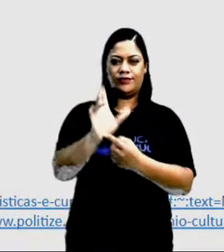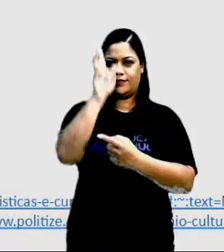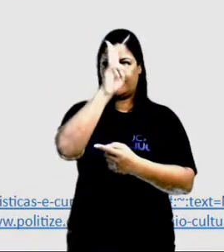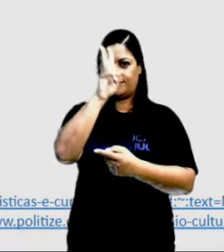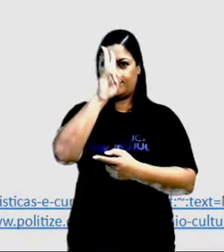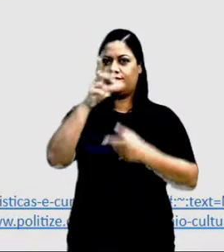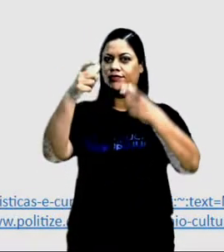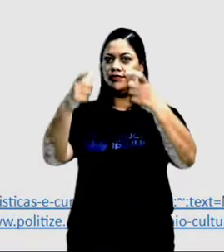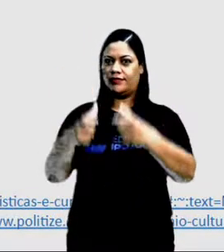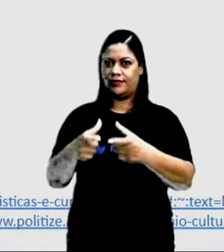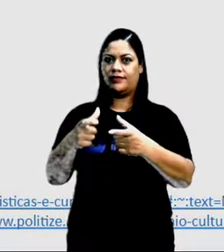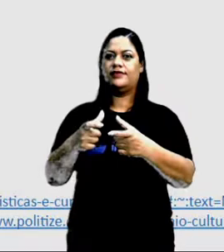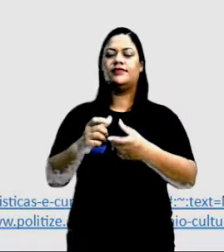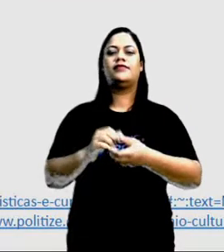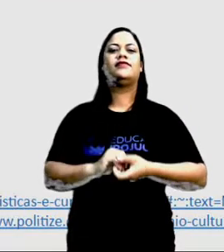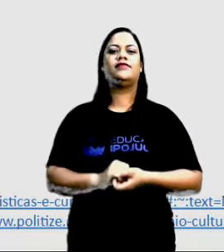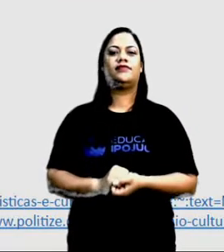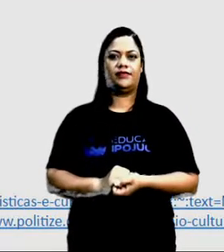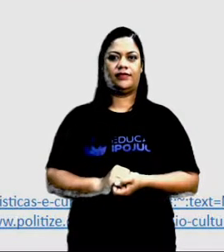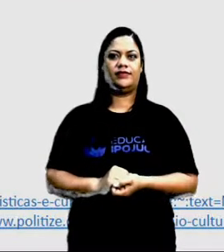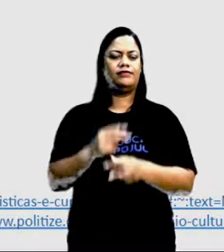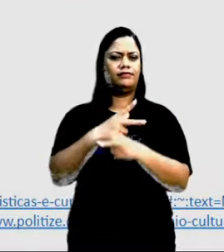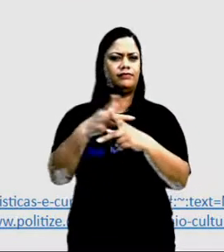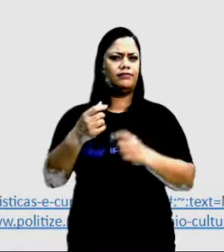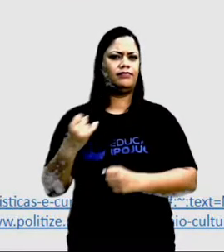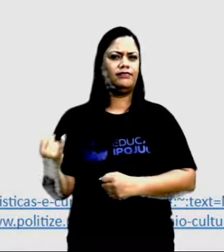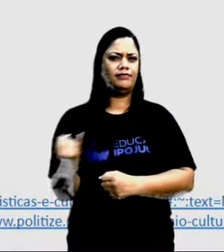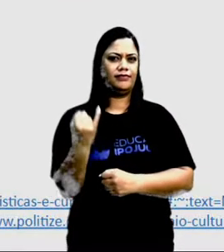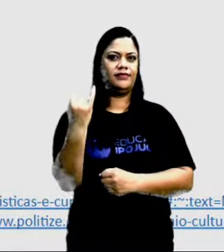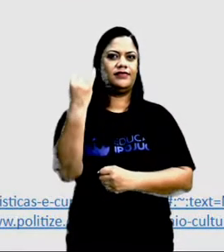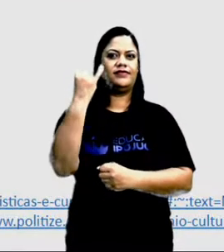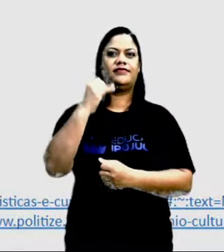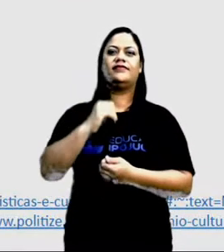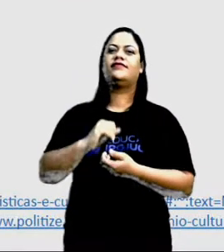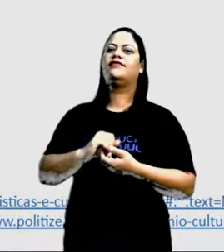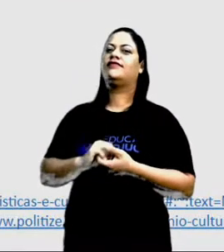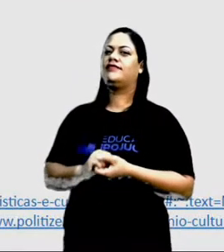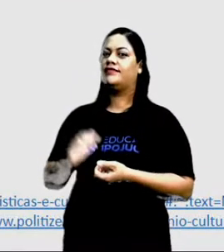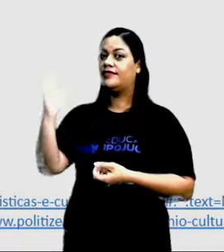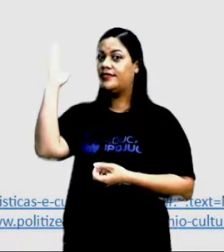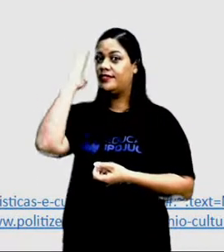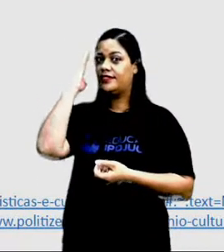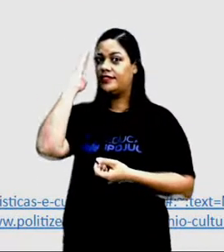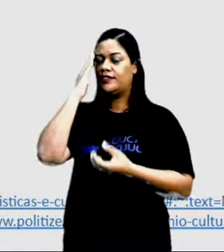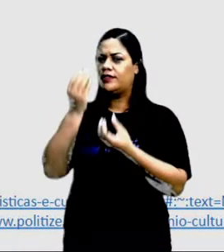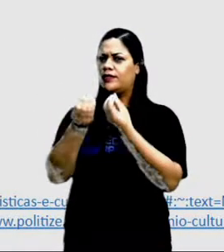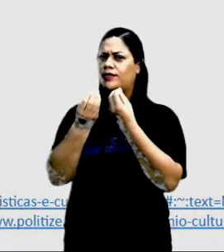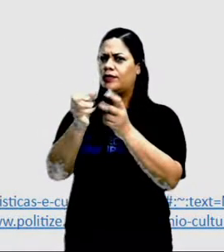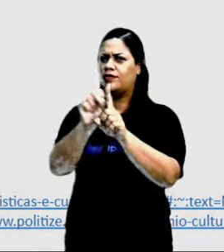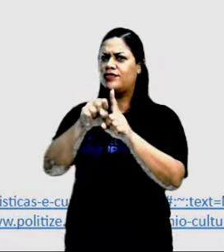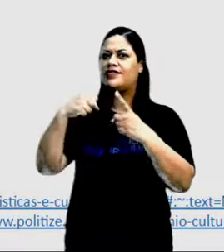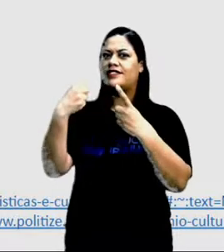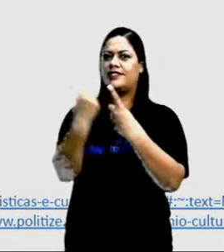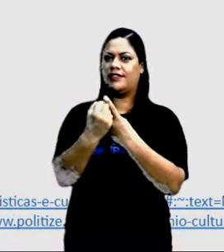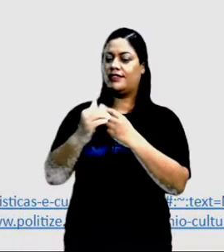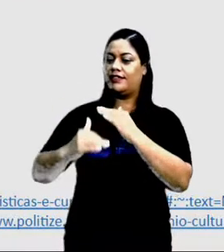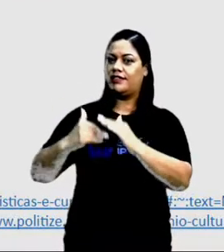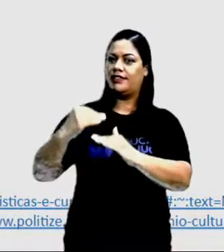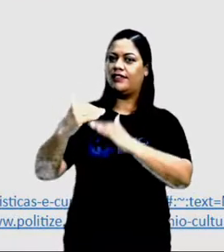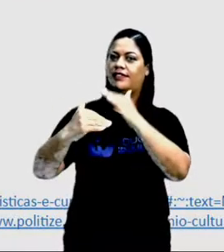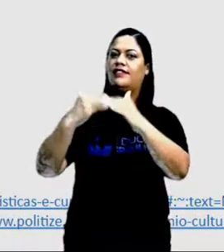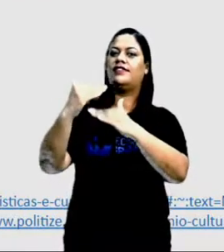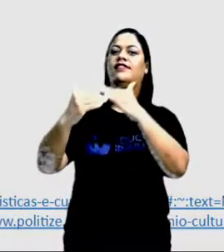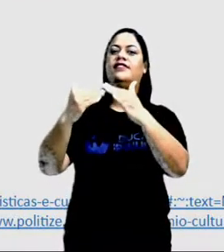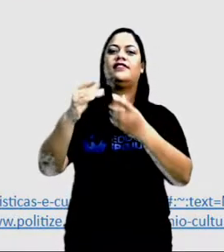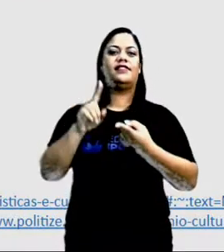conta com alimentos, elementos essenciais para entender como aquela sociedade se desenvolveu,